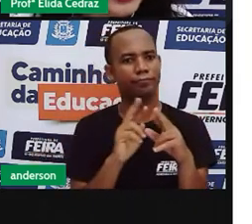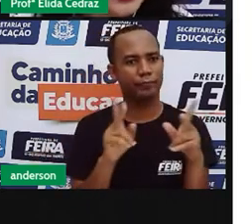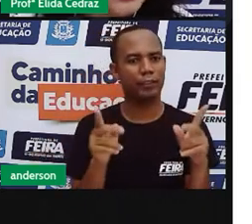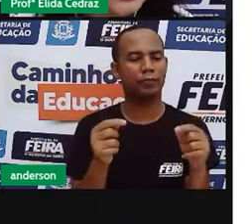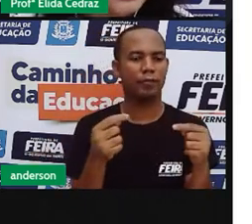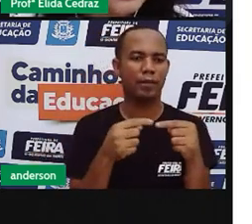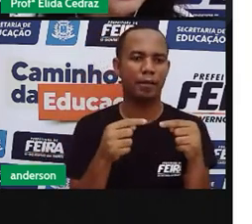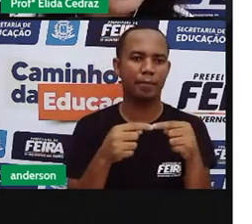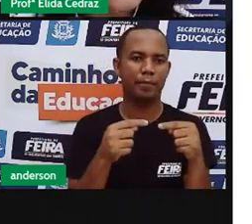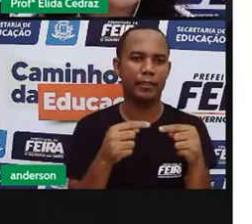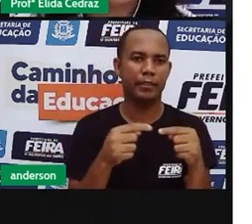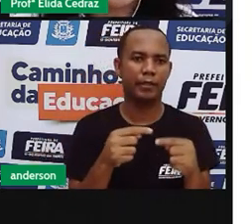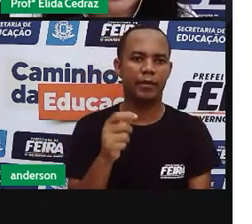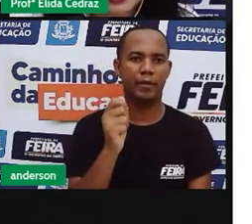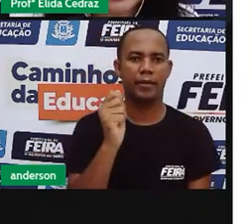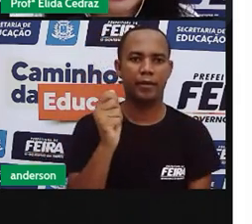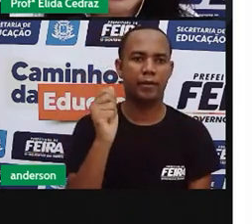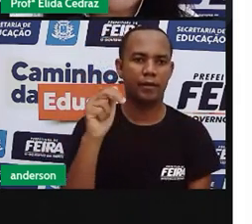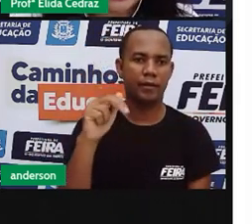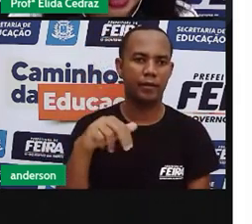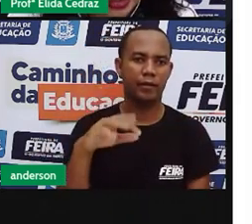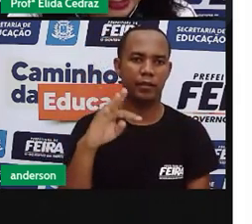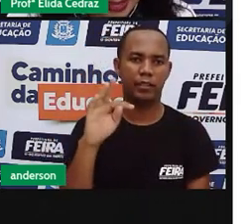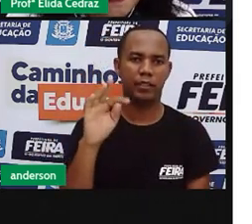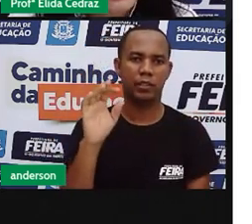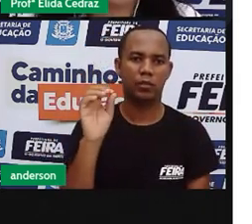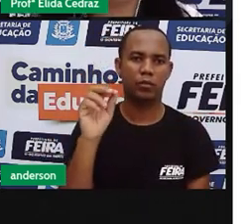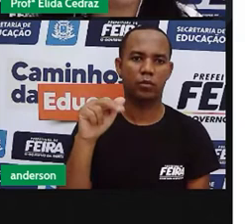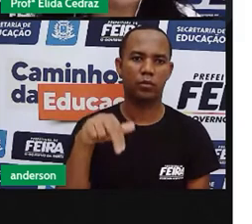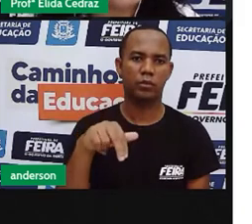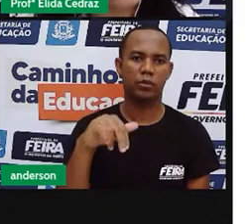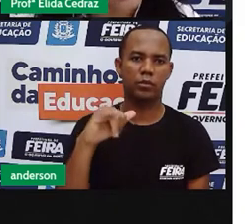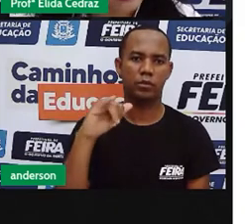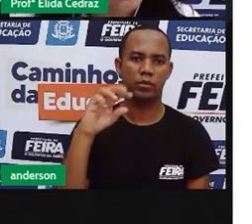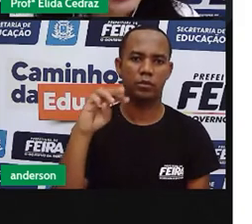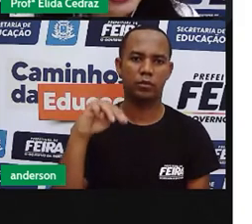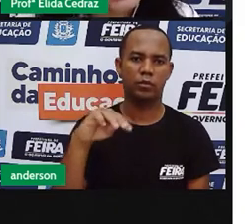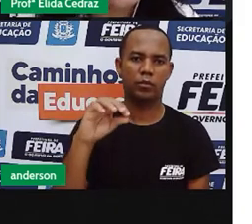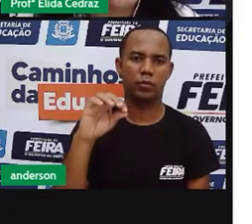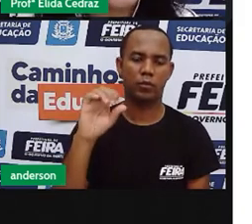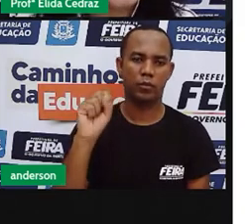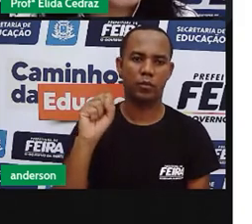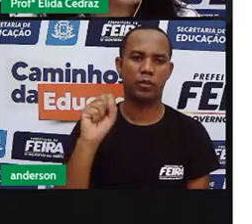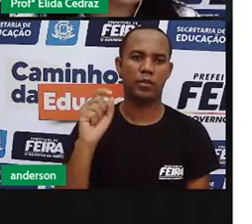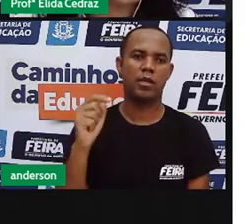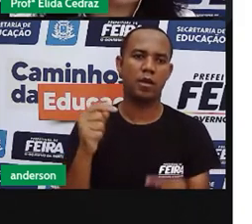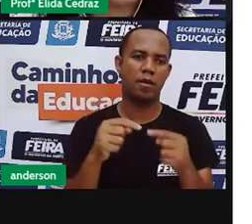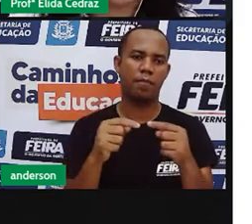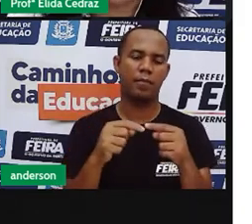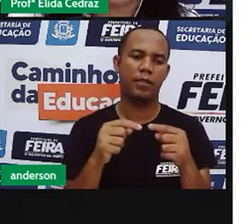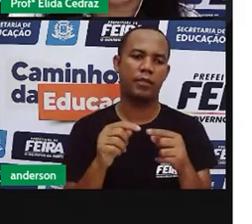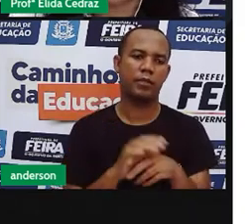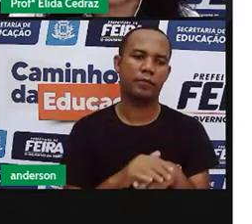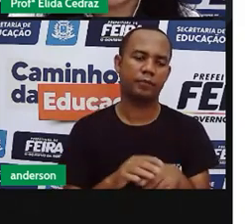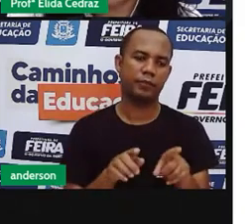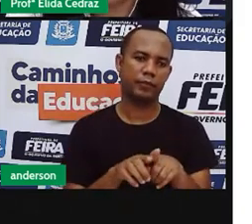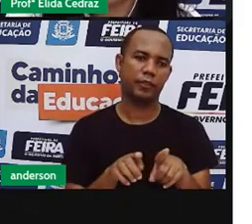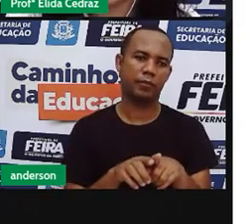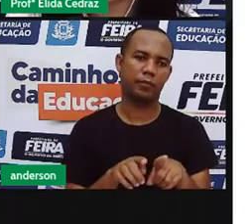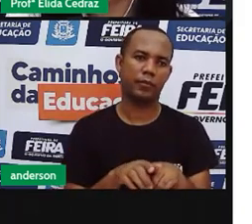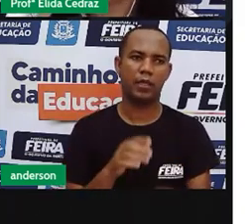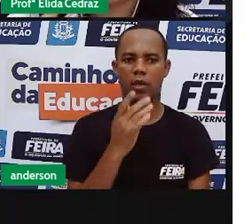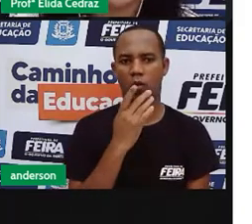escura? Entendeu? Até mesmo nas roupas, nas cores, nas cores, tonalidades,